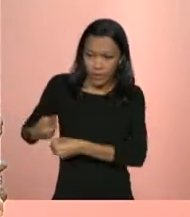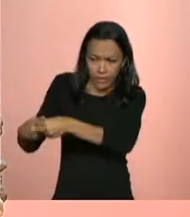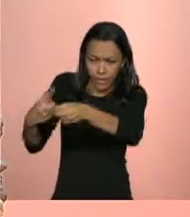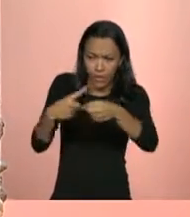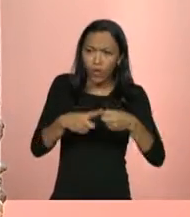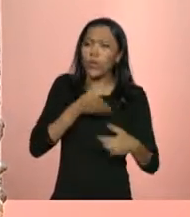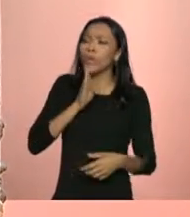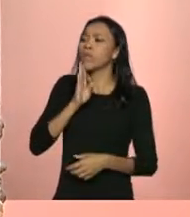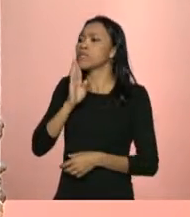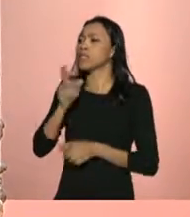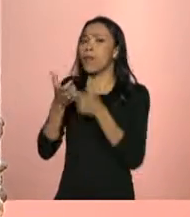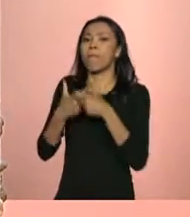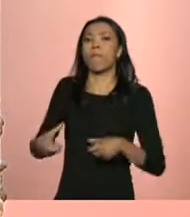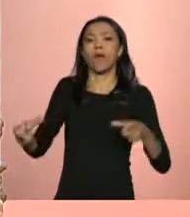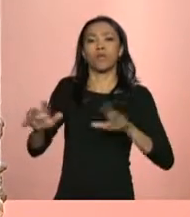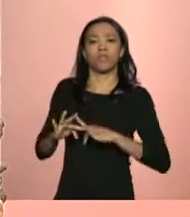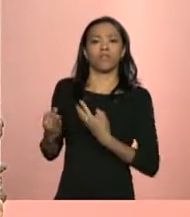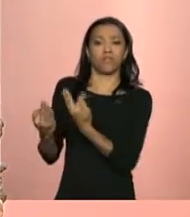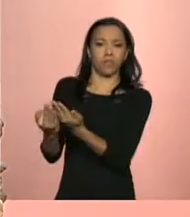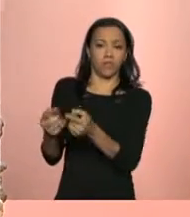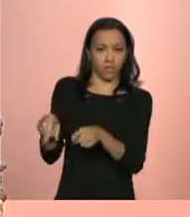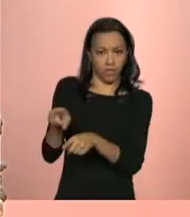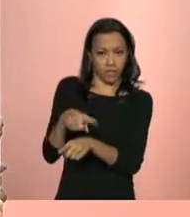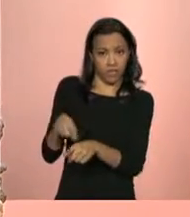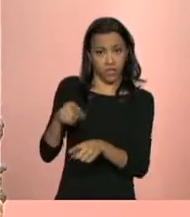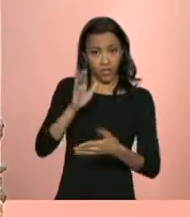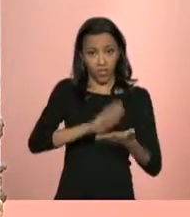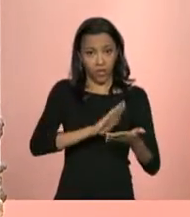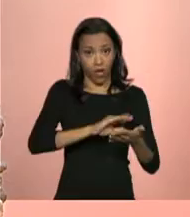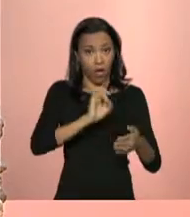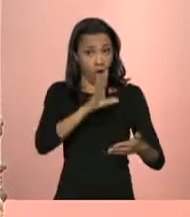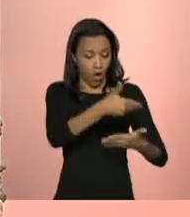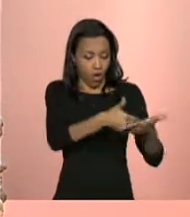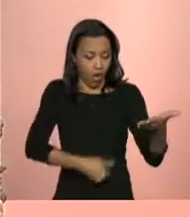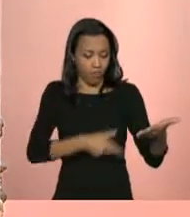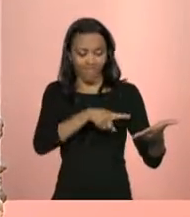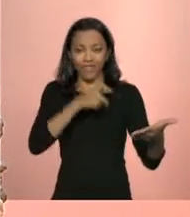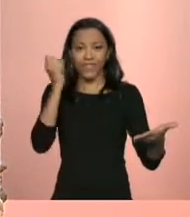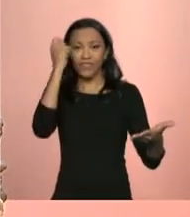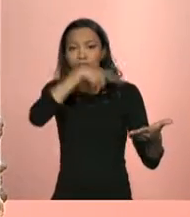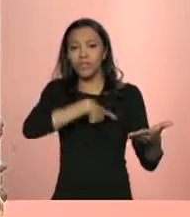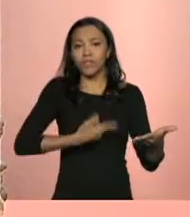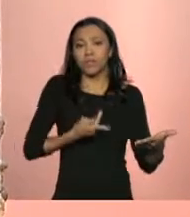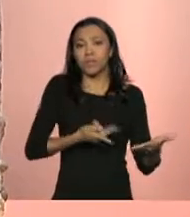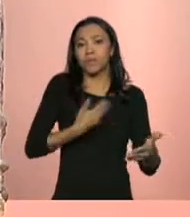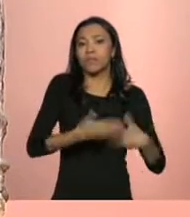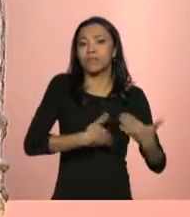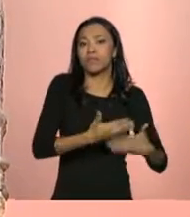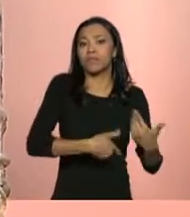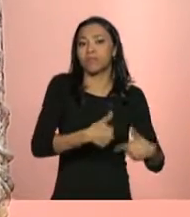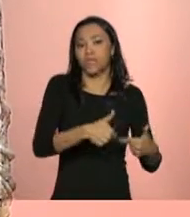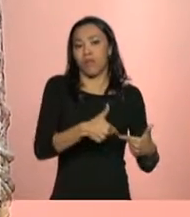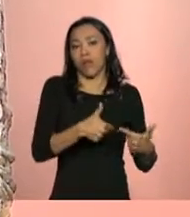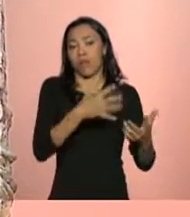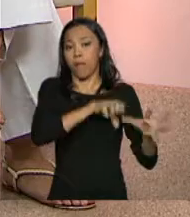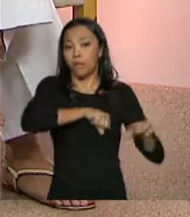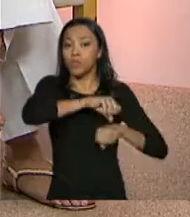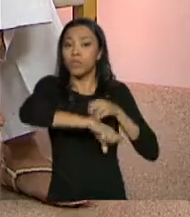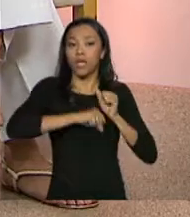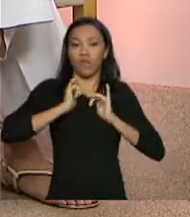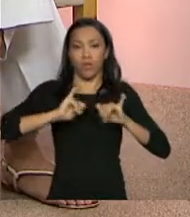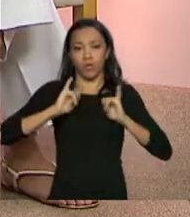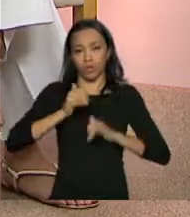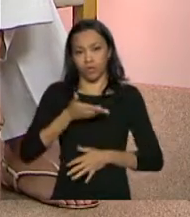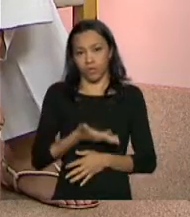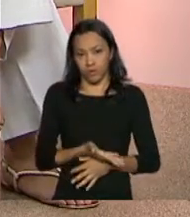das famílias, e apenas a autodeclaração acaba dificultando o trabalho de coleta de informações. Denise. Eu